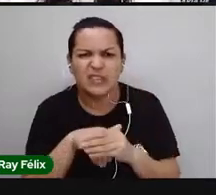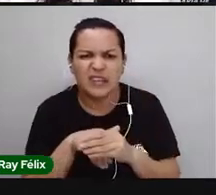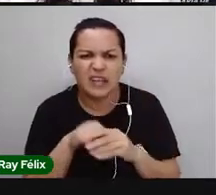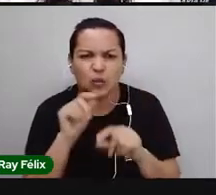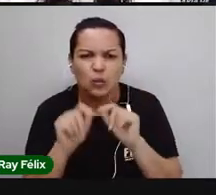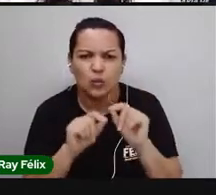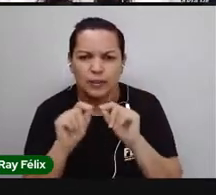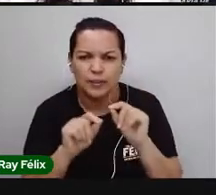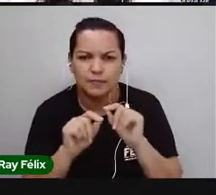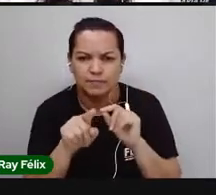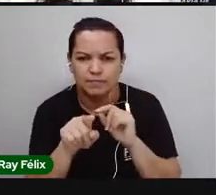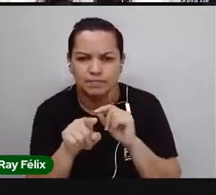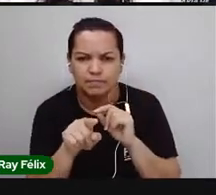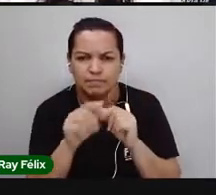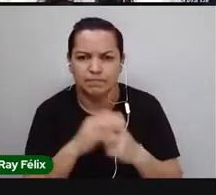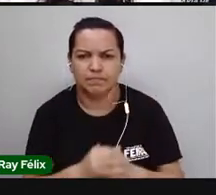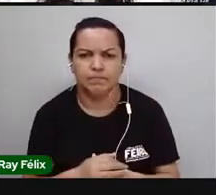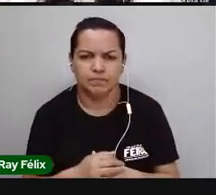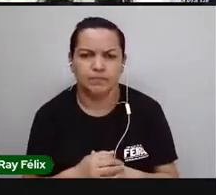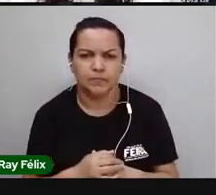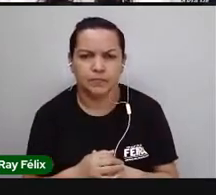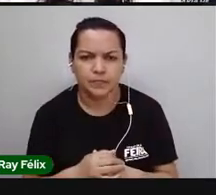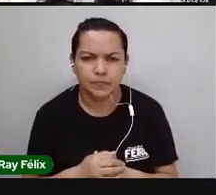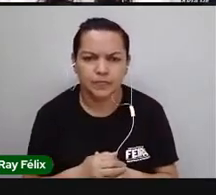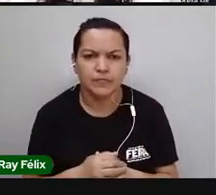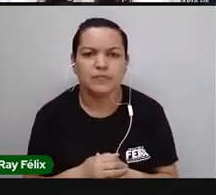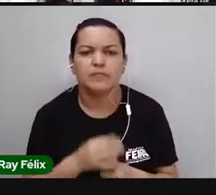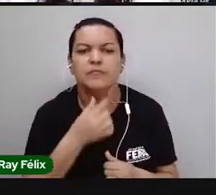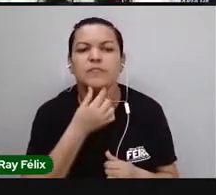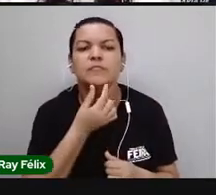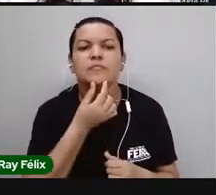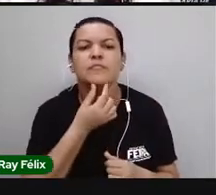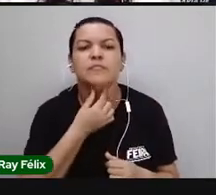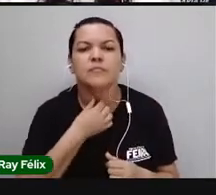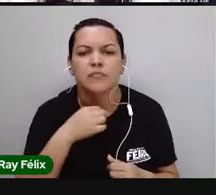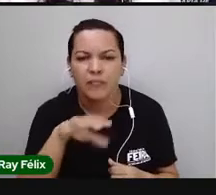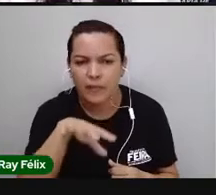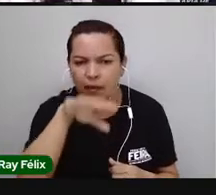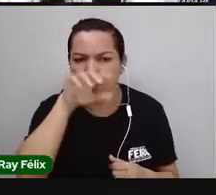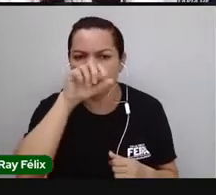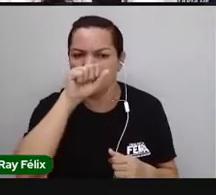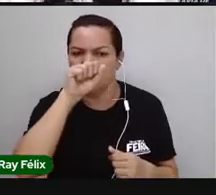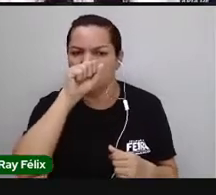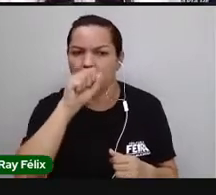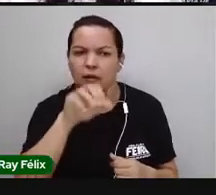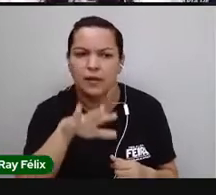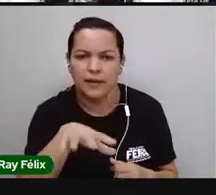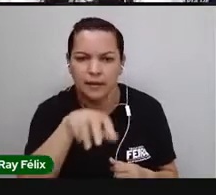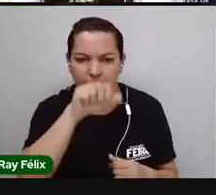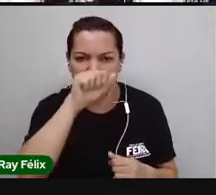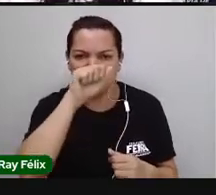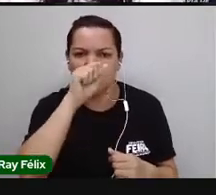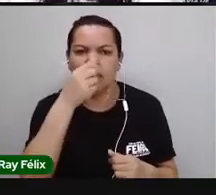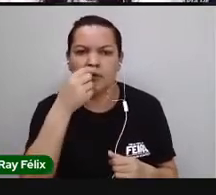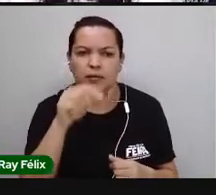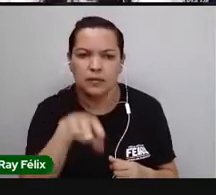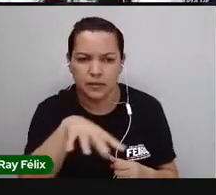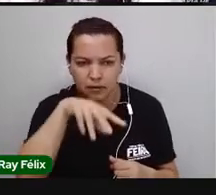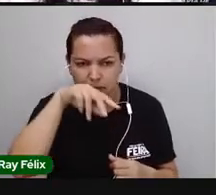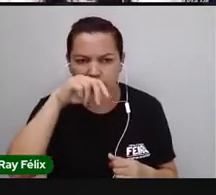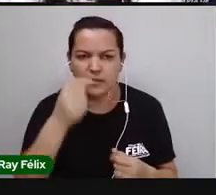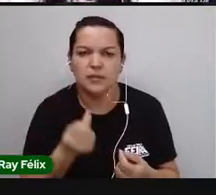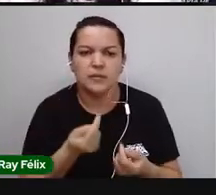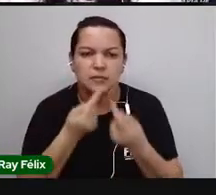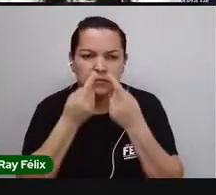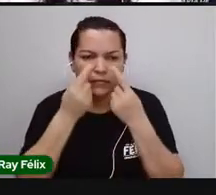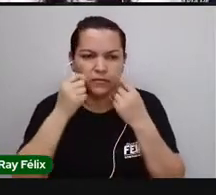Olha só, nós temos aqui o nosso sistema respiratório. Nesse nosso sistema respiratório, a gente